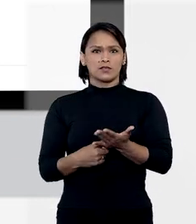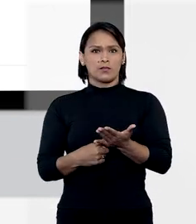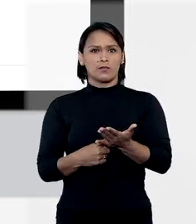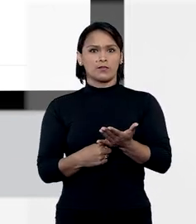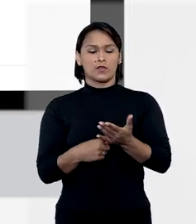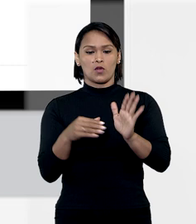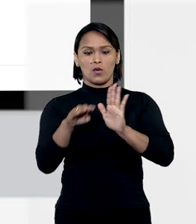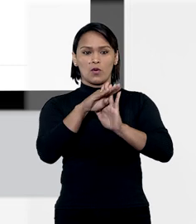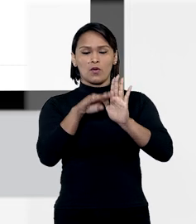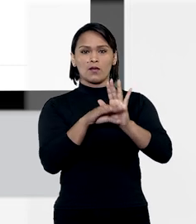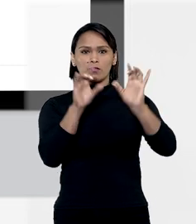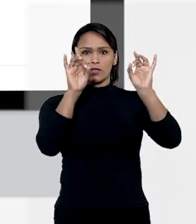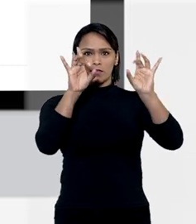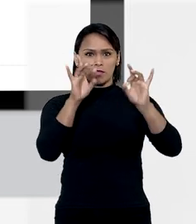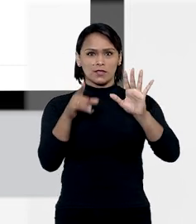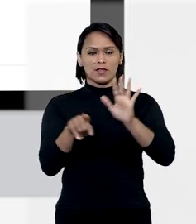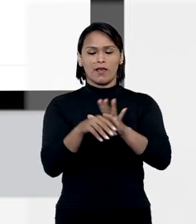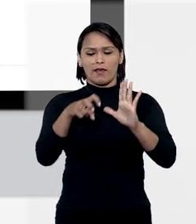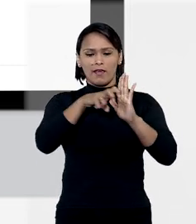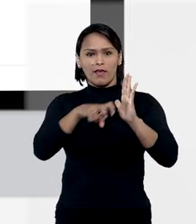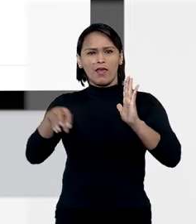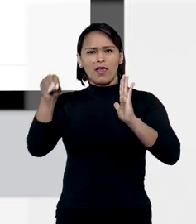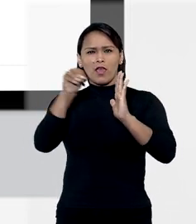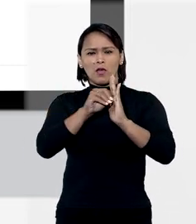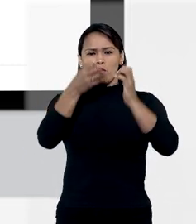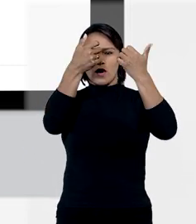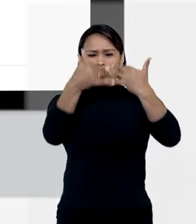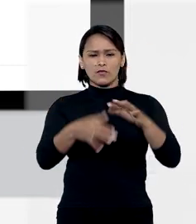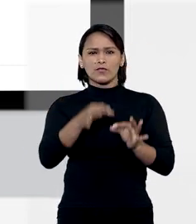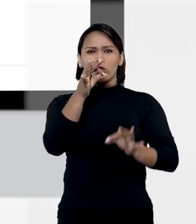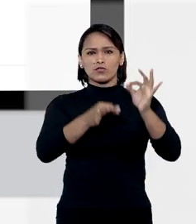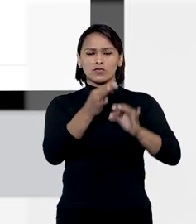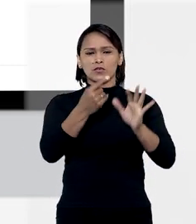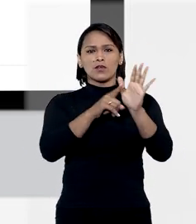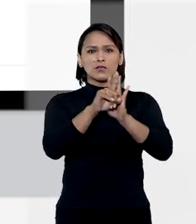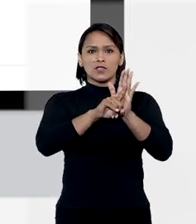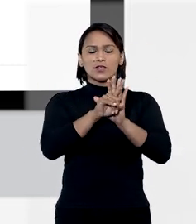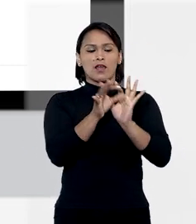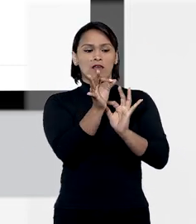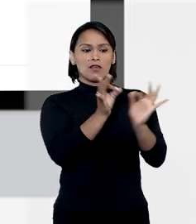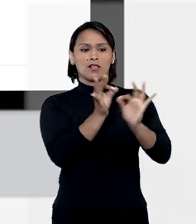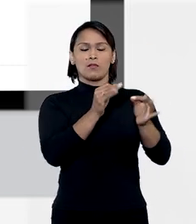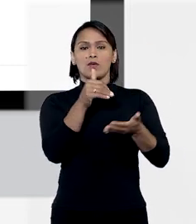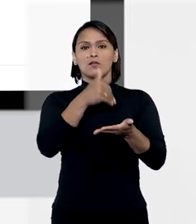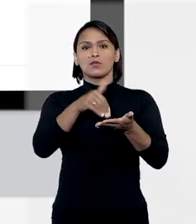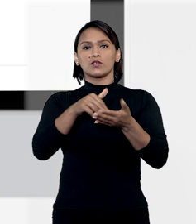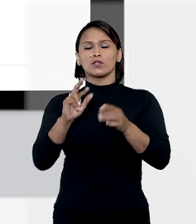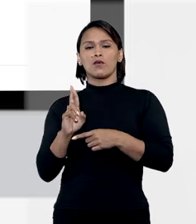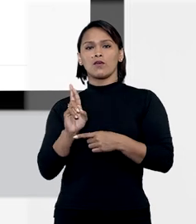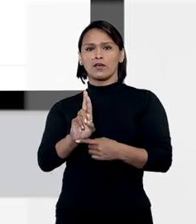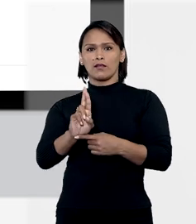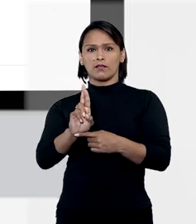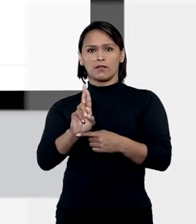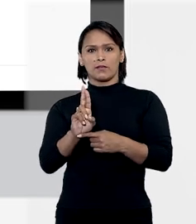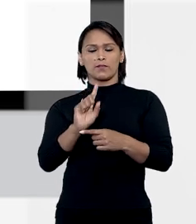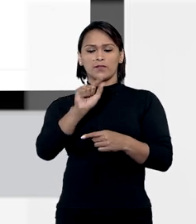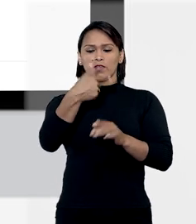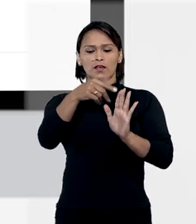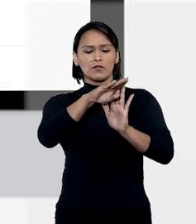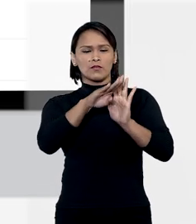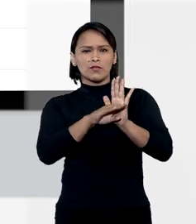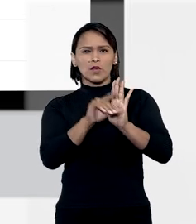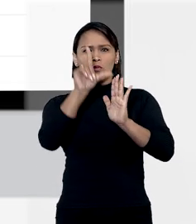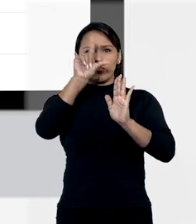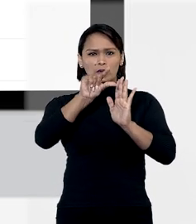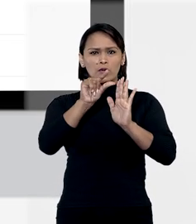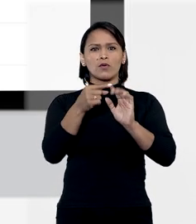O campo em destaque é a emenda referente ao julgado pesquisado, elaborado pelo gabinete do ministro relator. Descendo a